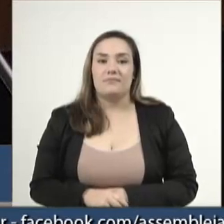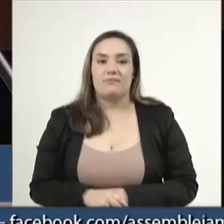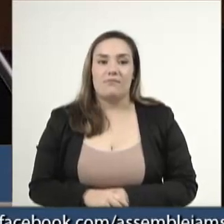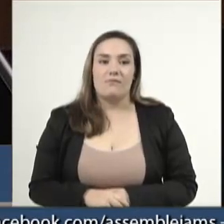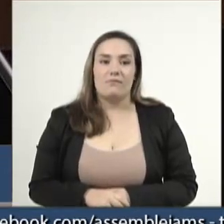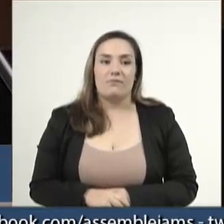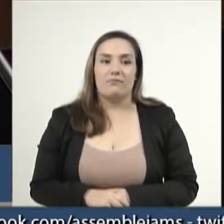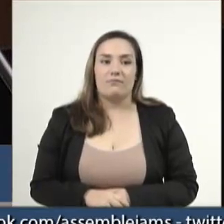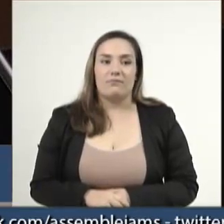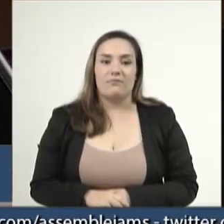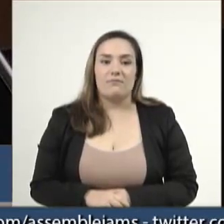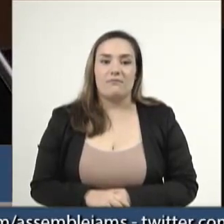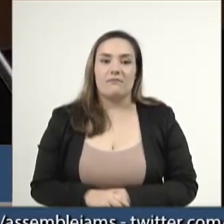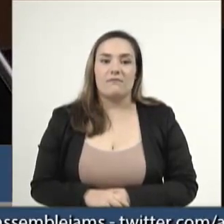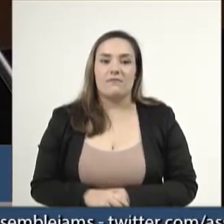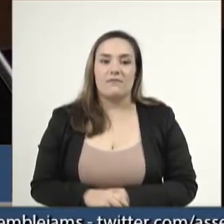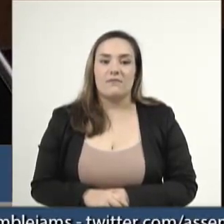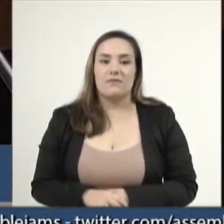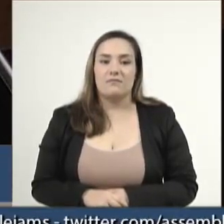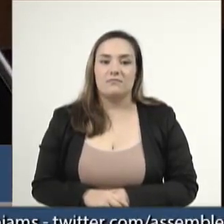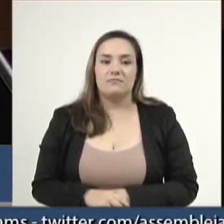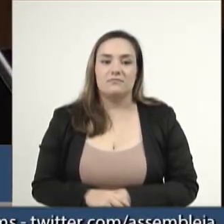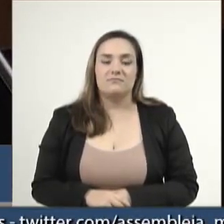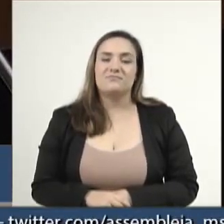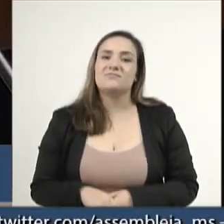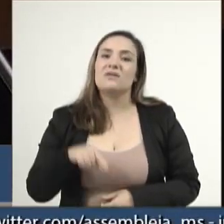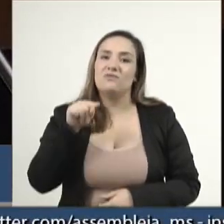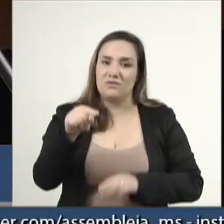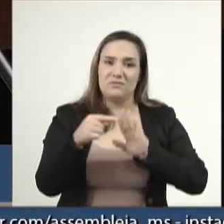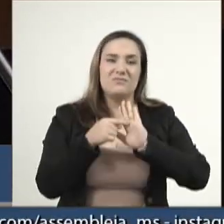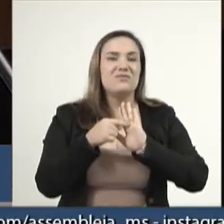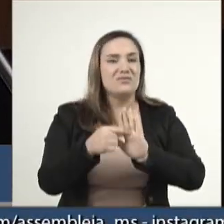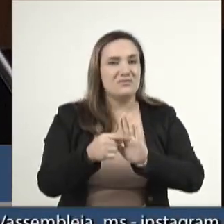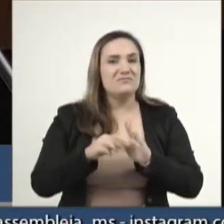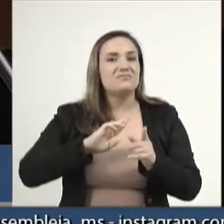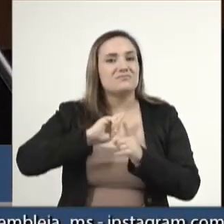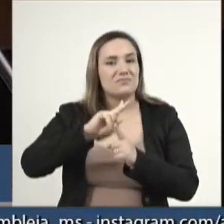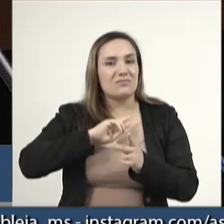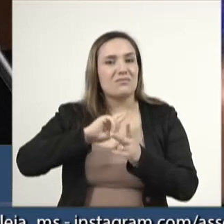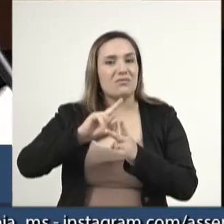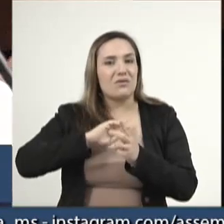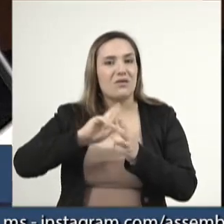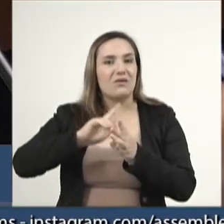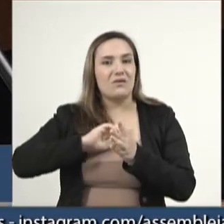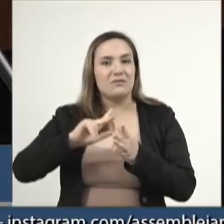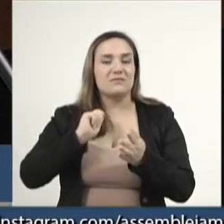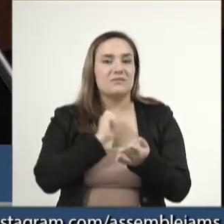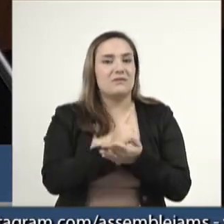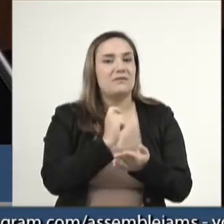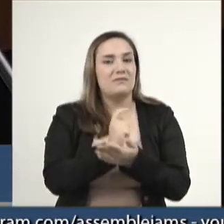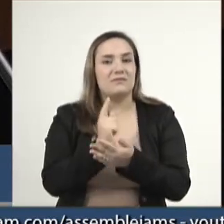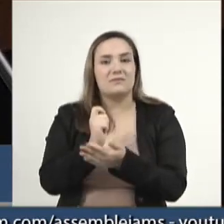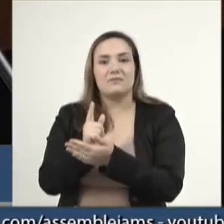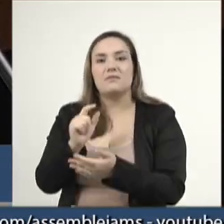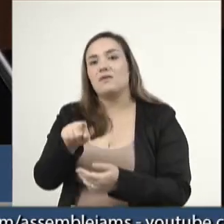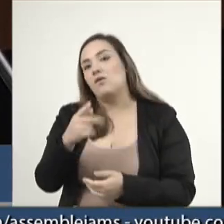mostrou aí vários pagamentos, segundo V. Exª,